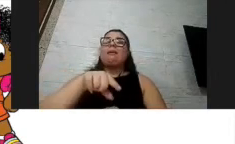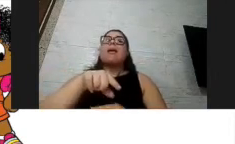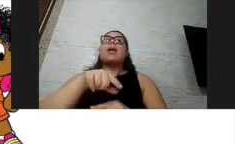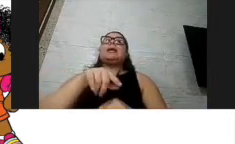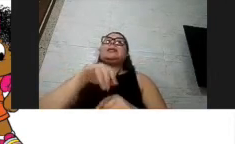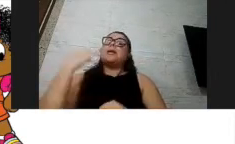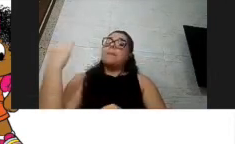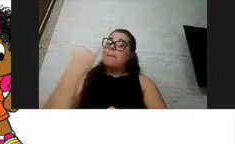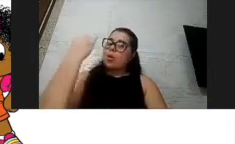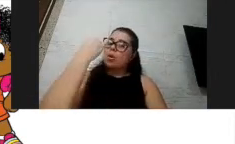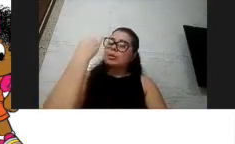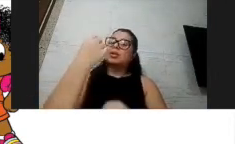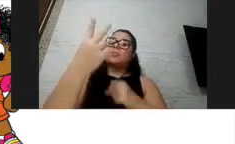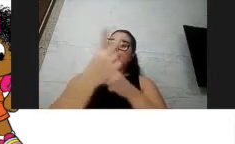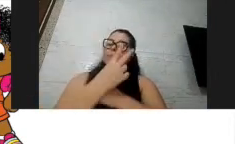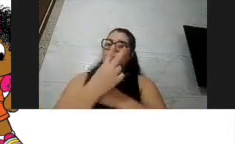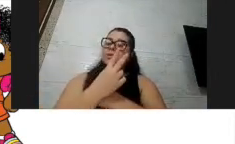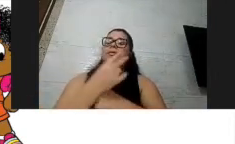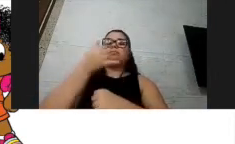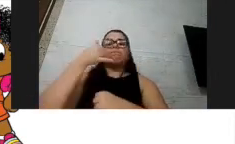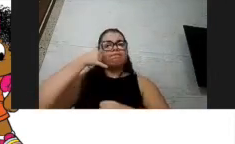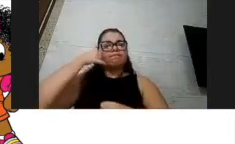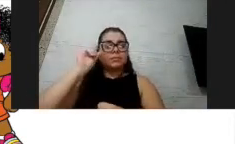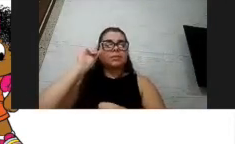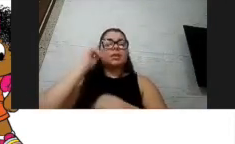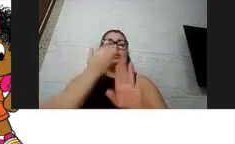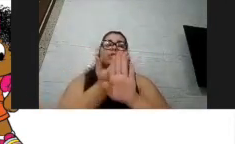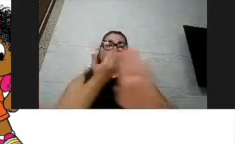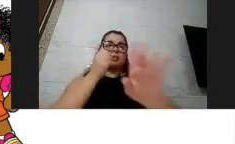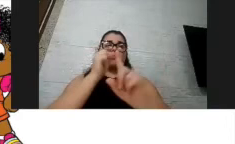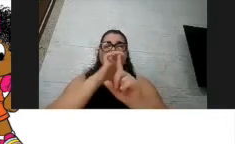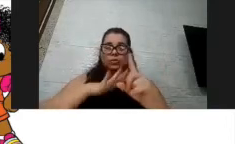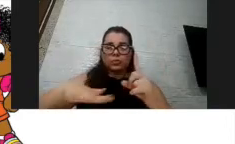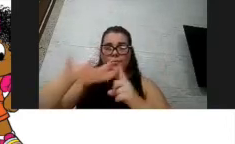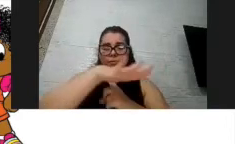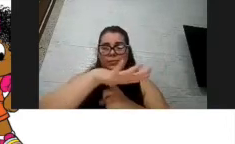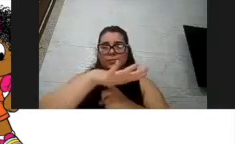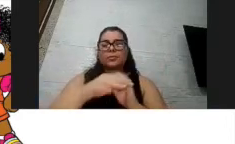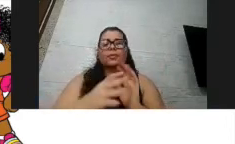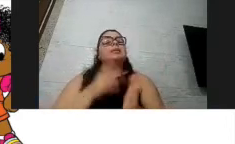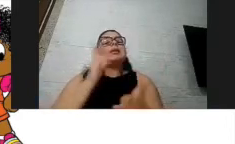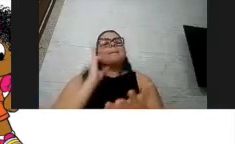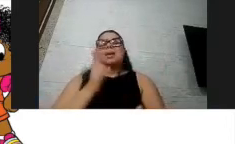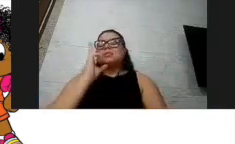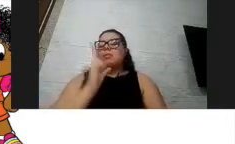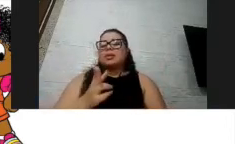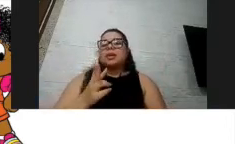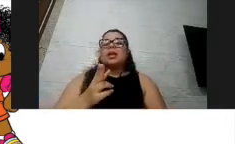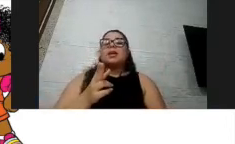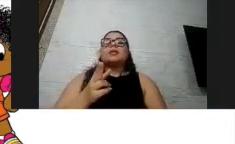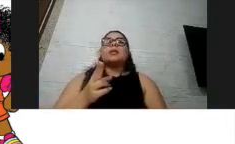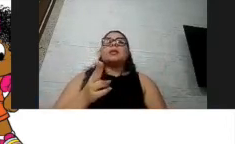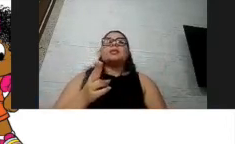além da máscara, a gente sabe, todo mundo fala que é a questão do distanciamento social. Da mesma maneira, a gente tem que